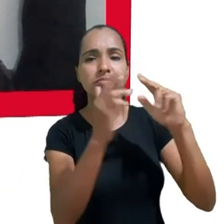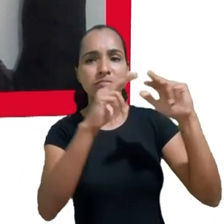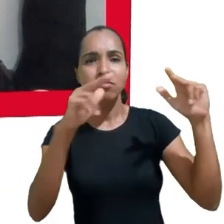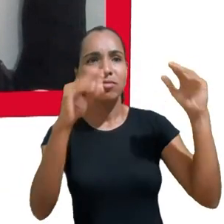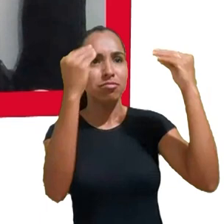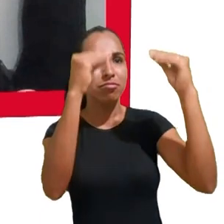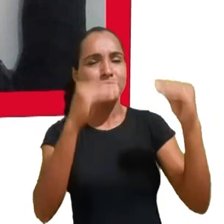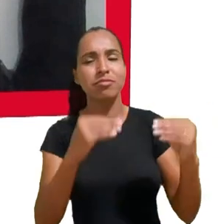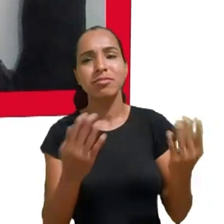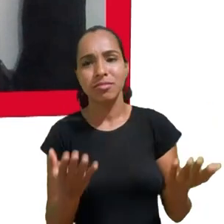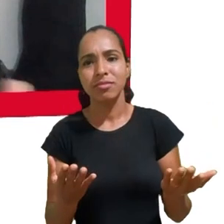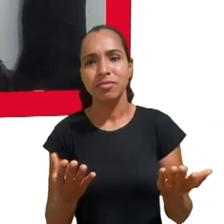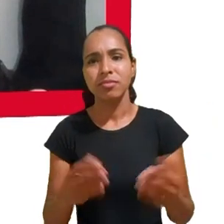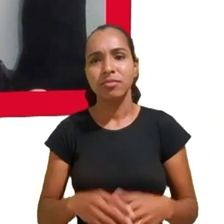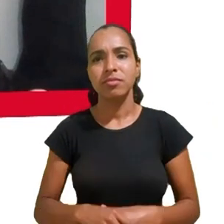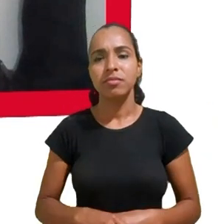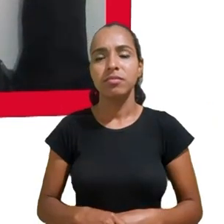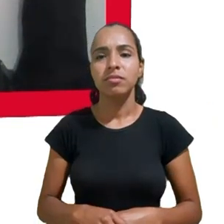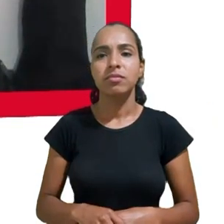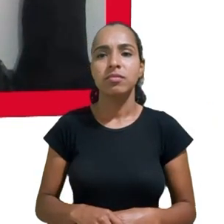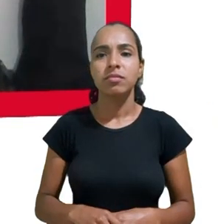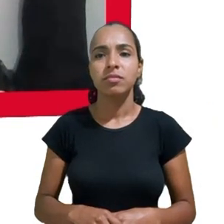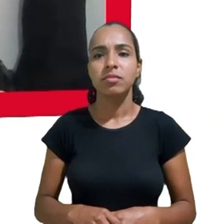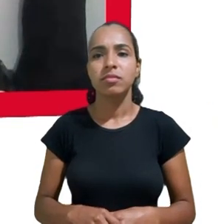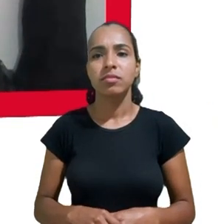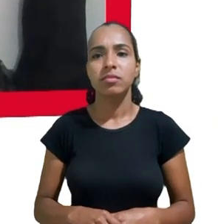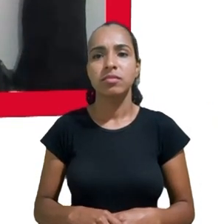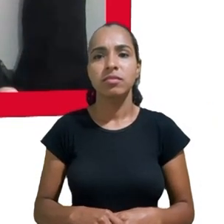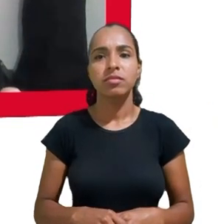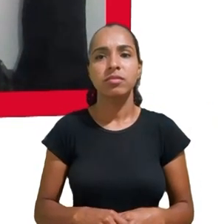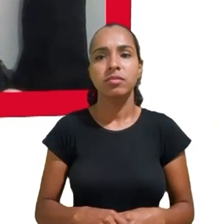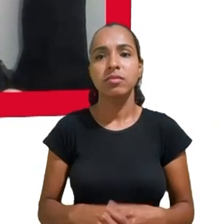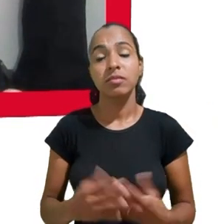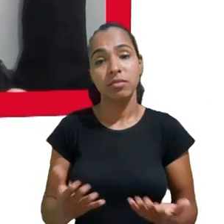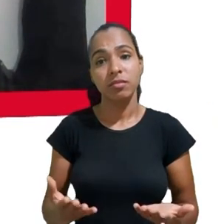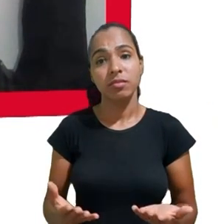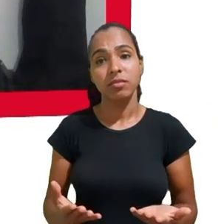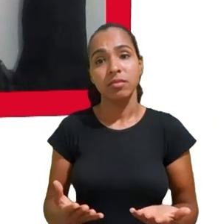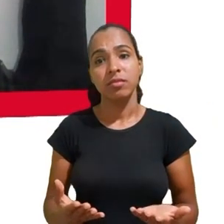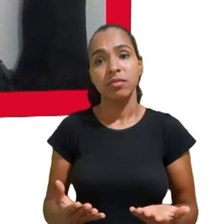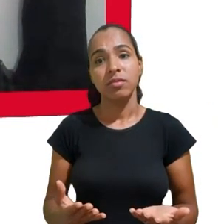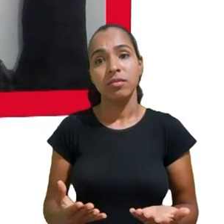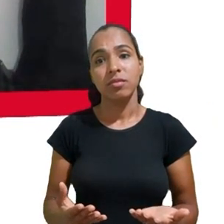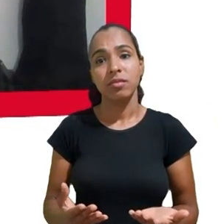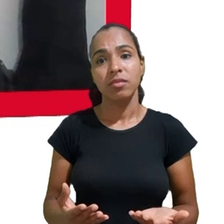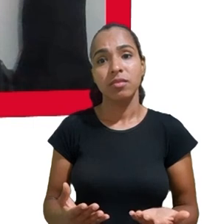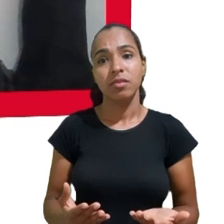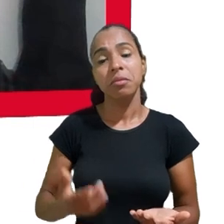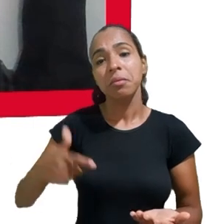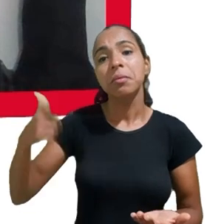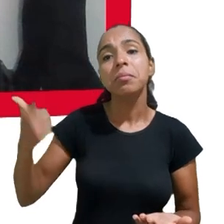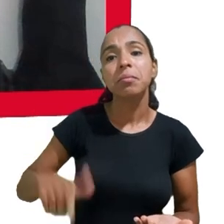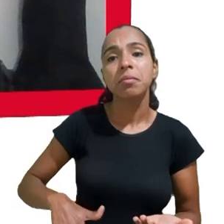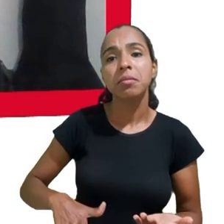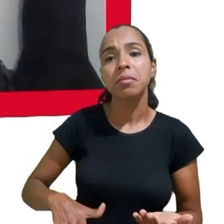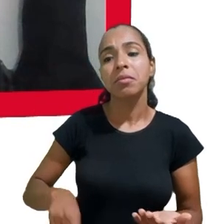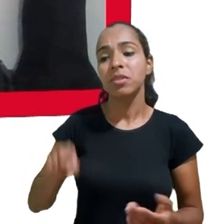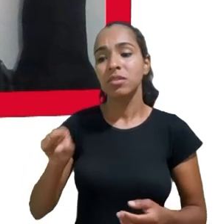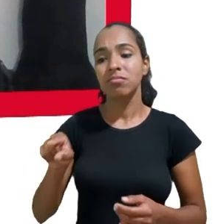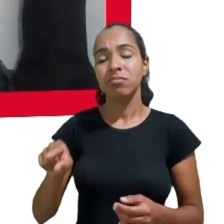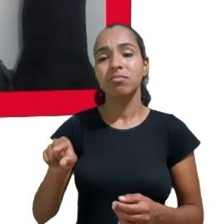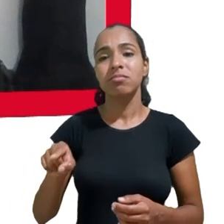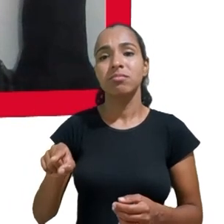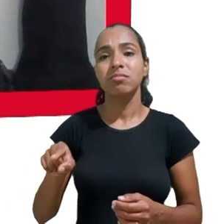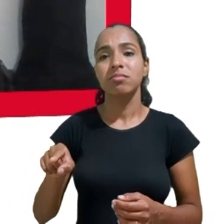uma discussão mais ampla que o André Gortz fazia, que acho que é fundamental a gente retomar, porque ela se conecta muito com a problemática